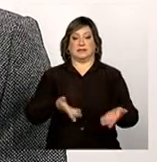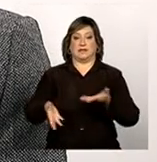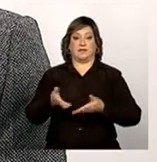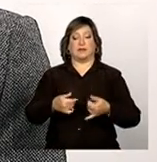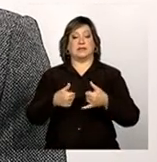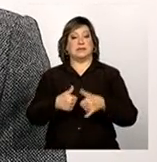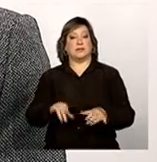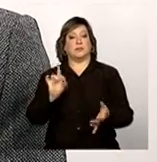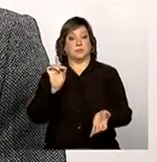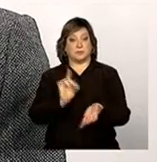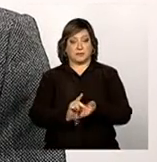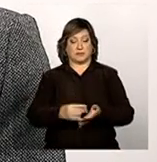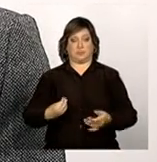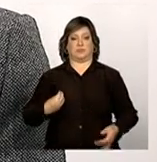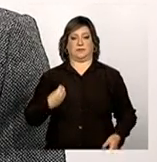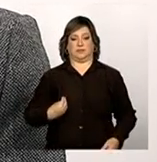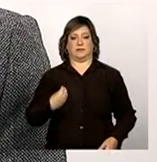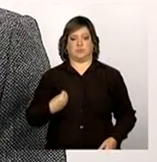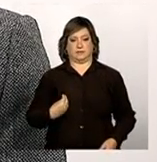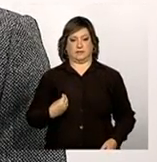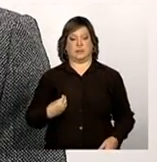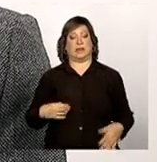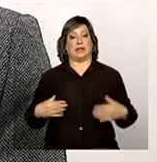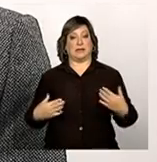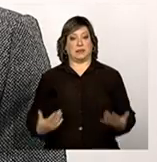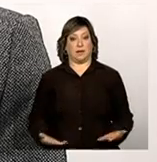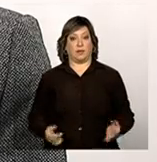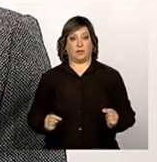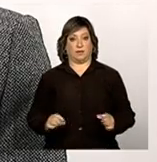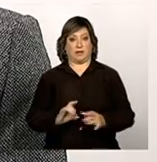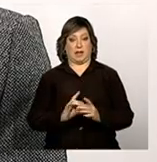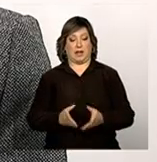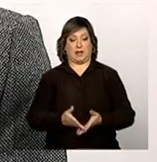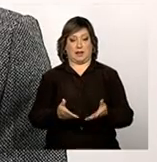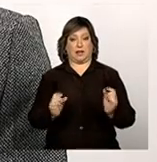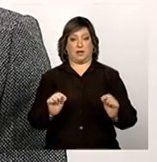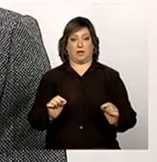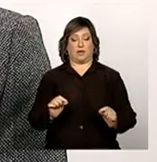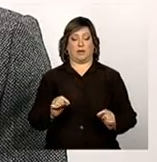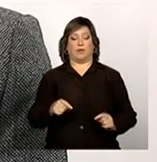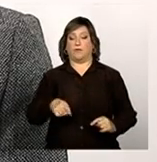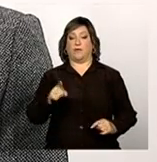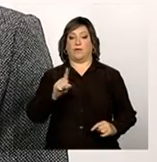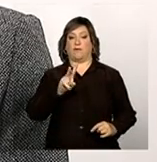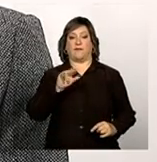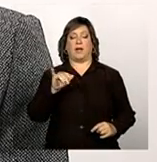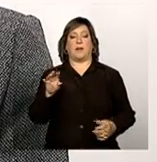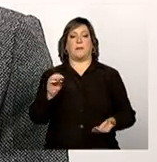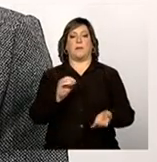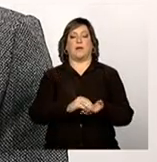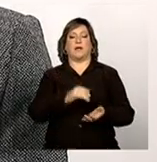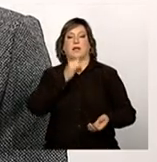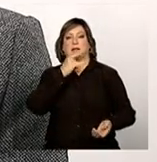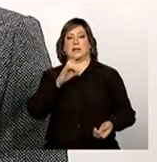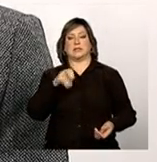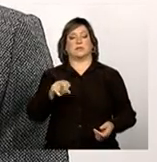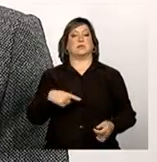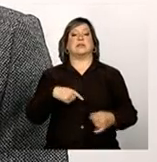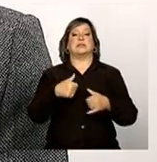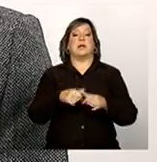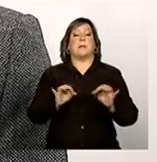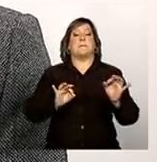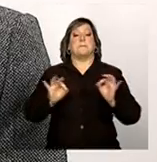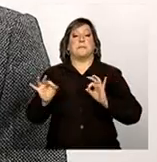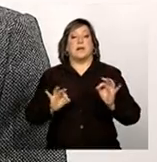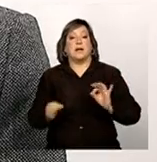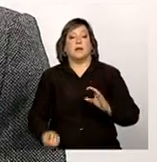efetivamente em funcionamento. Então, deixando claro, você não vai colocar no censo, se você está planejando a